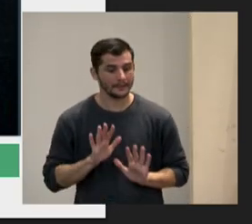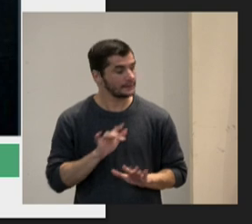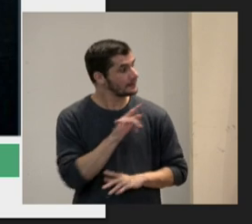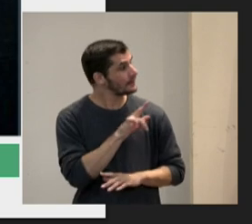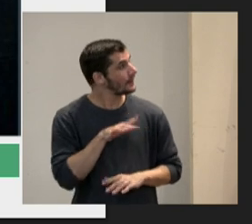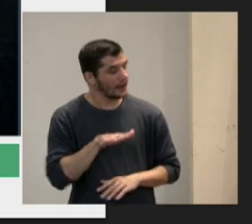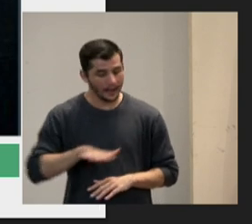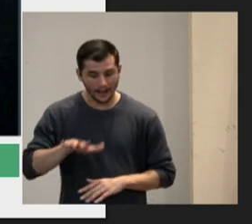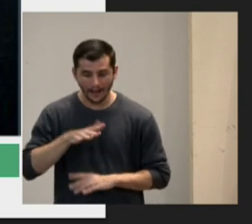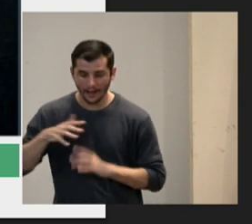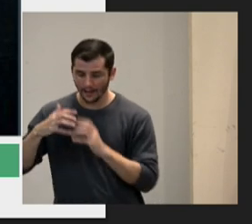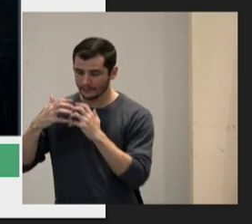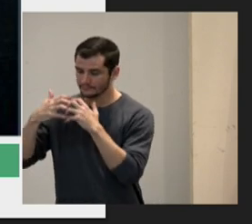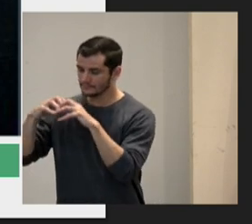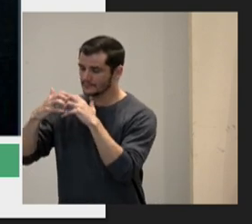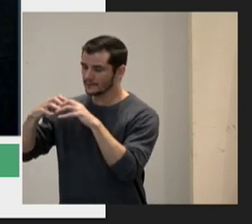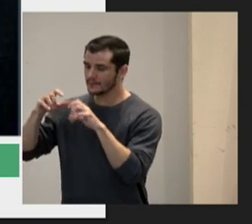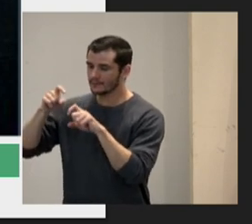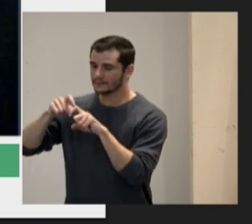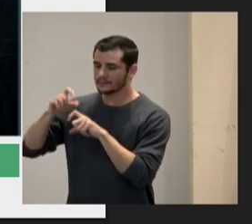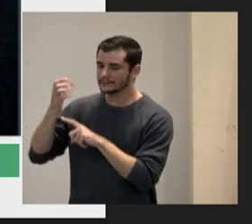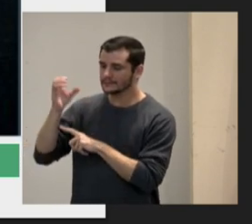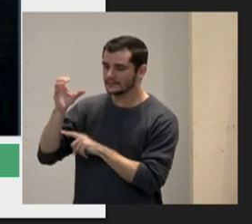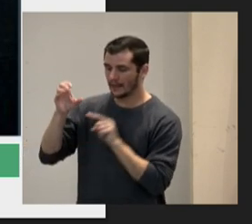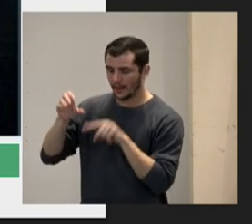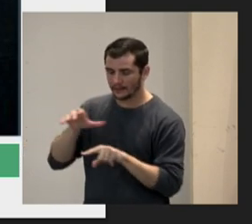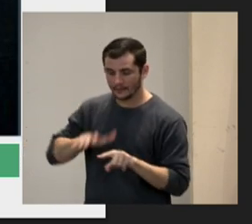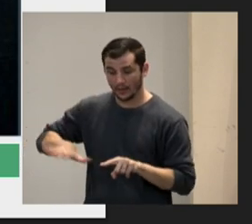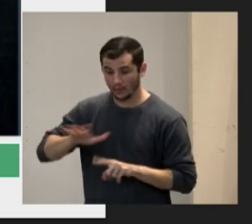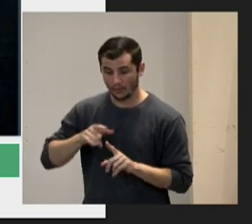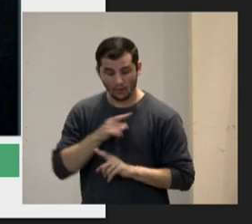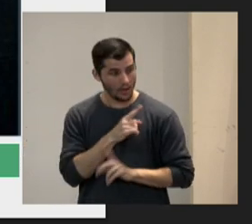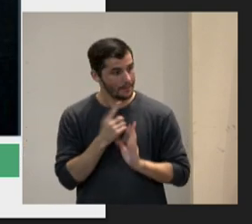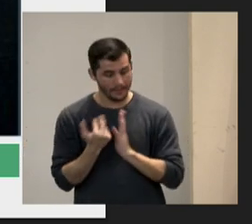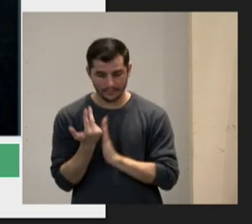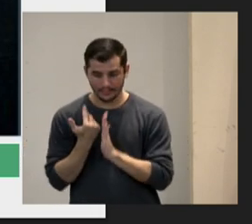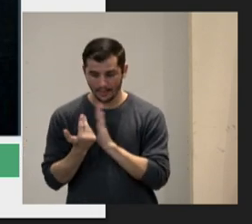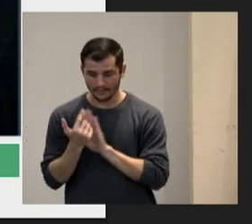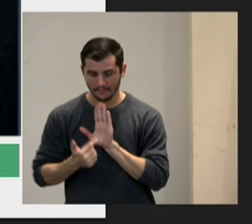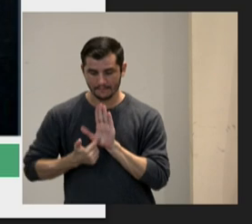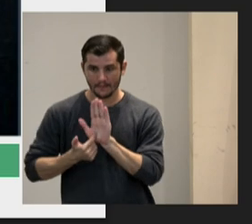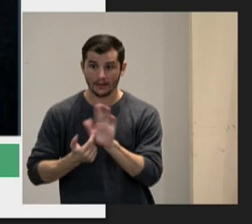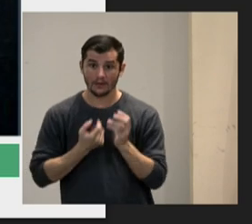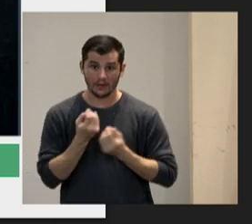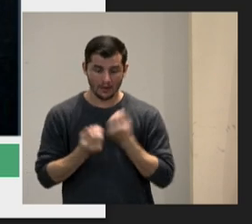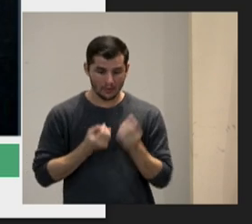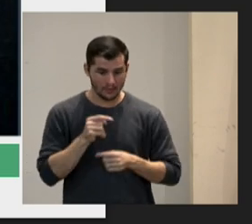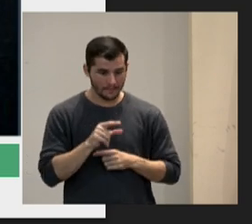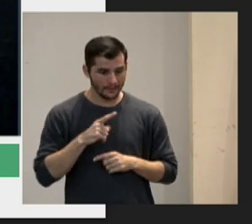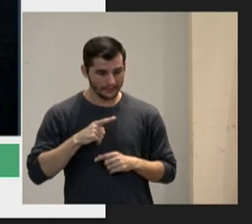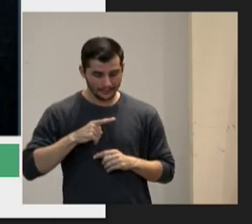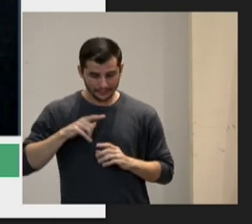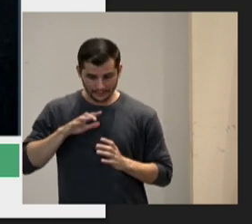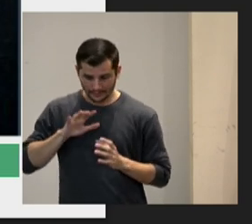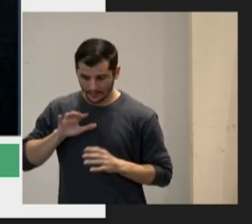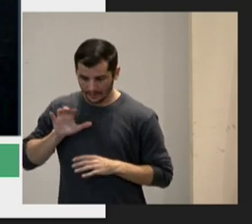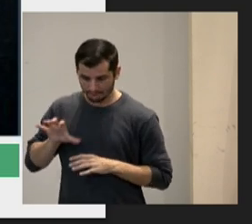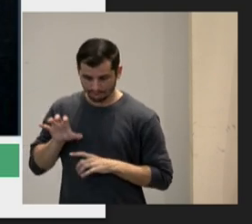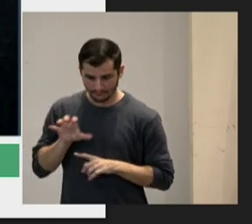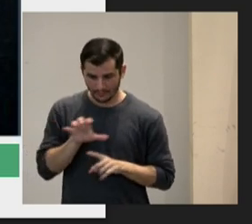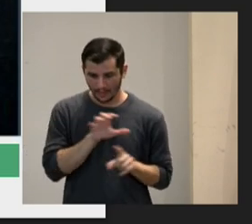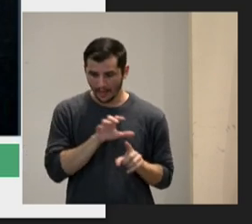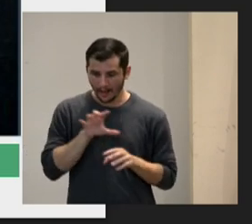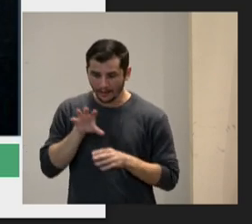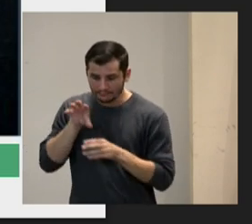traz para o desenho universal para a aprendizagem é que dentro das nossas áreas estas áreas